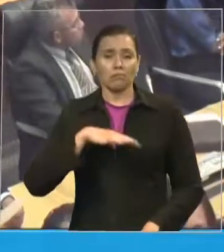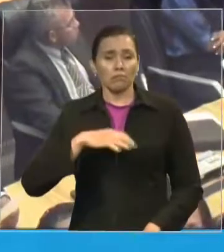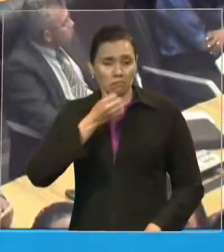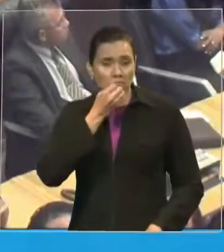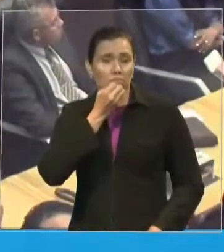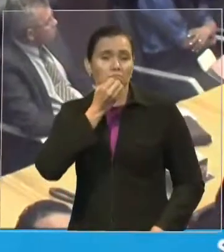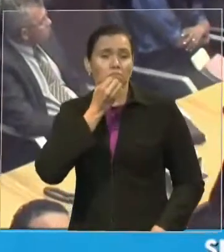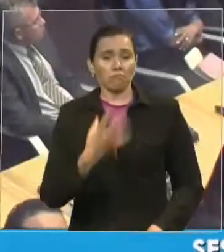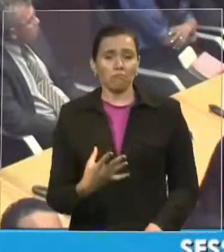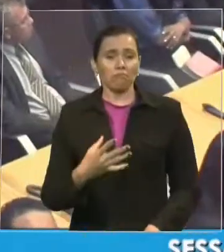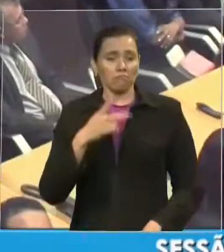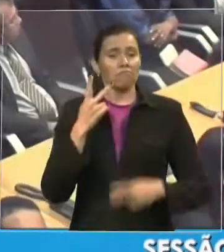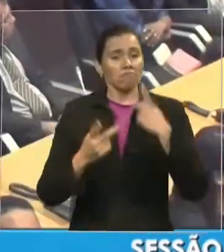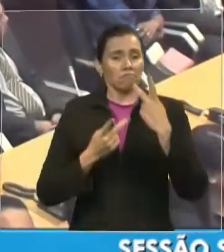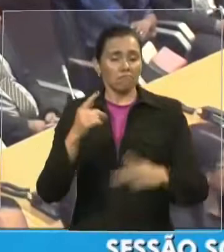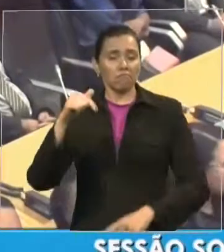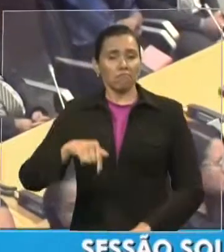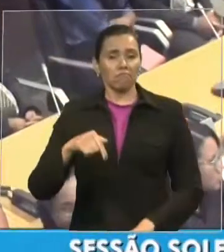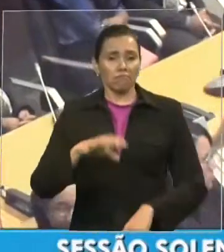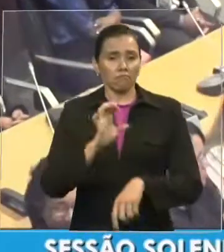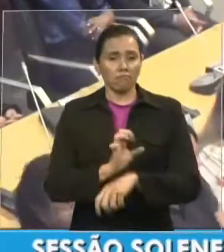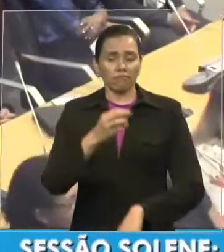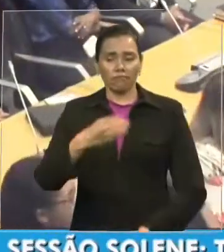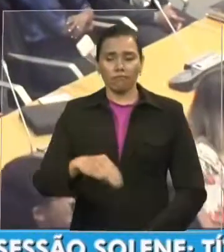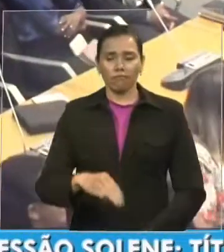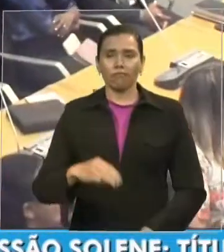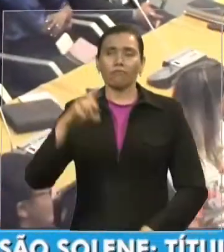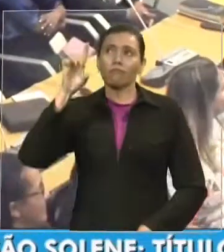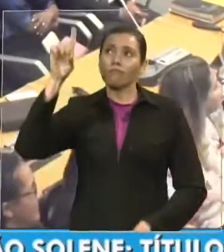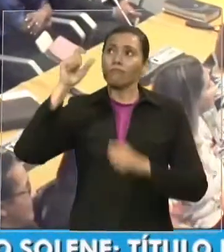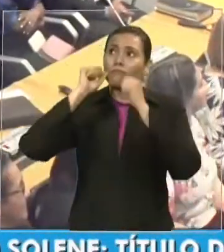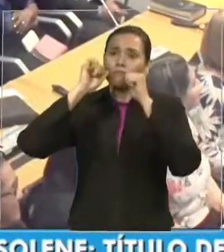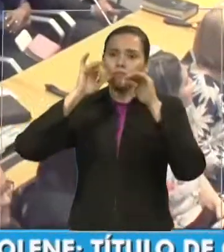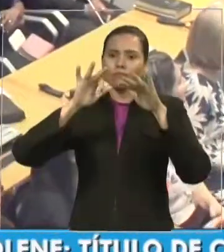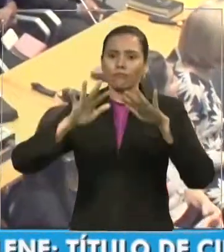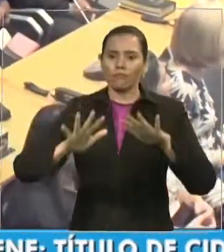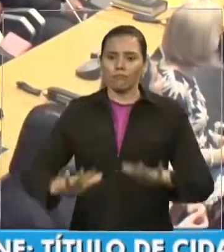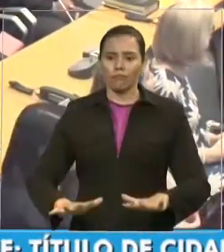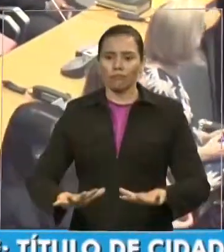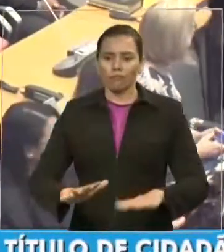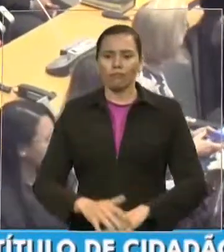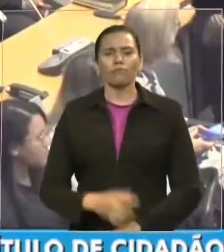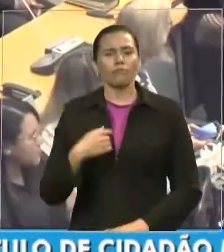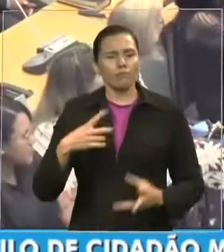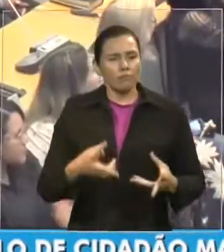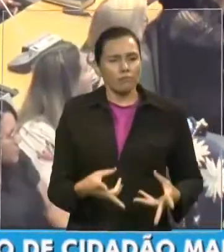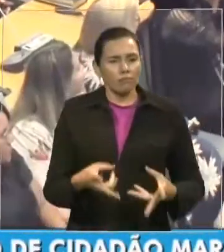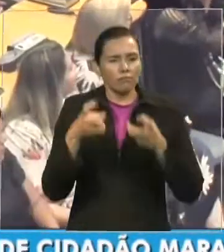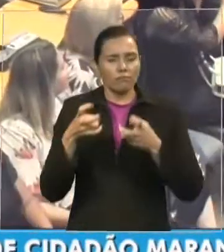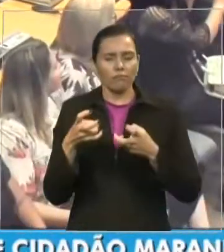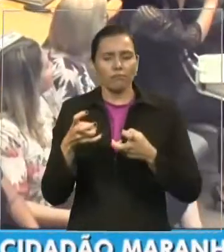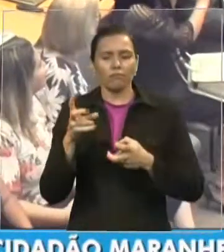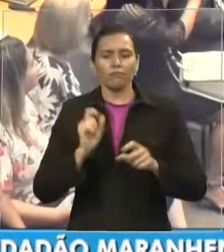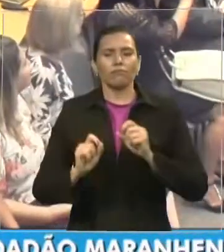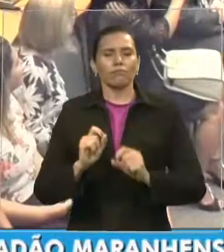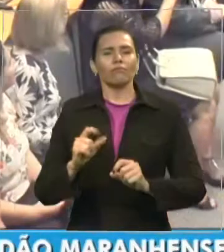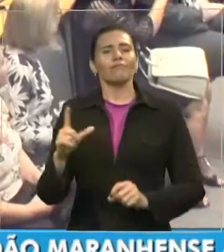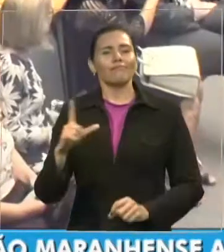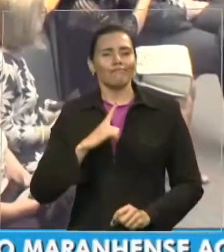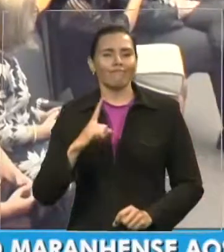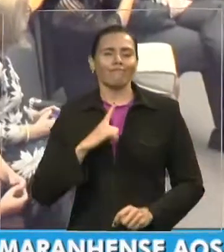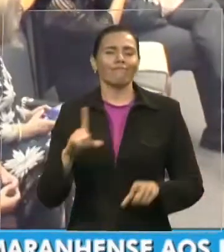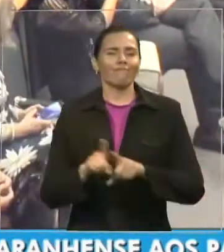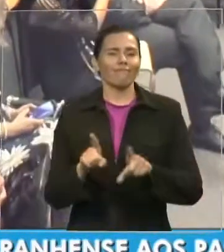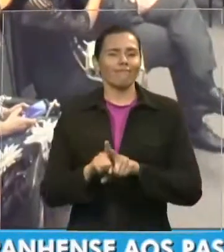Brasil, o estado do Maranhão. Deus abençoe. E dá para ver que é o estado que tem o maior coração do